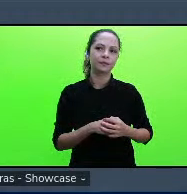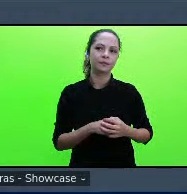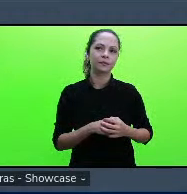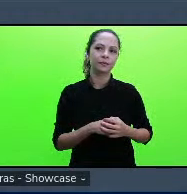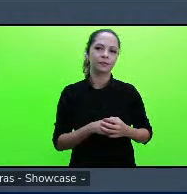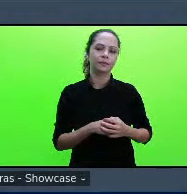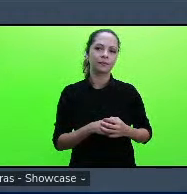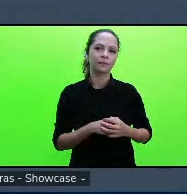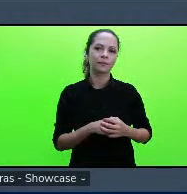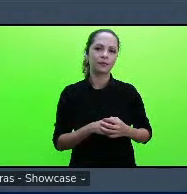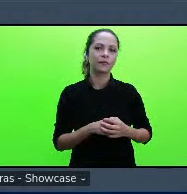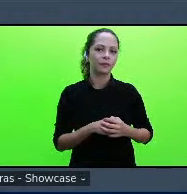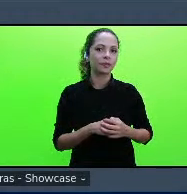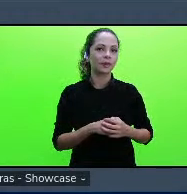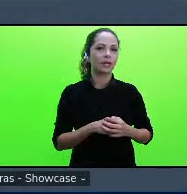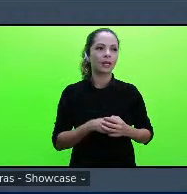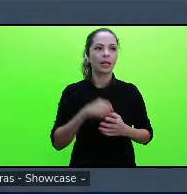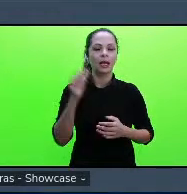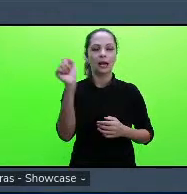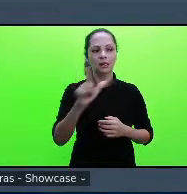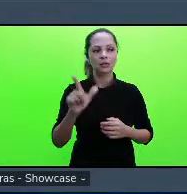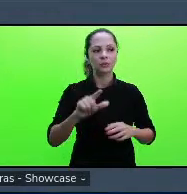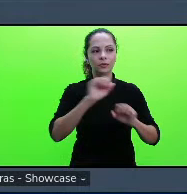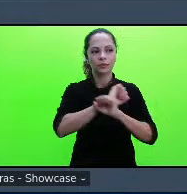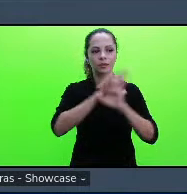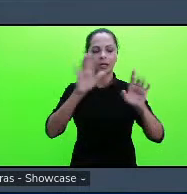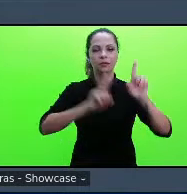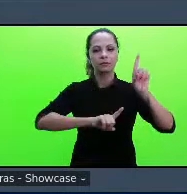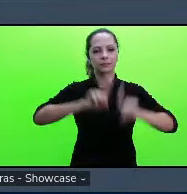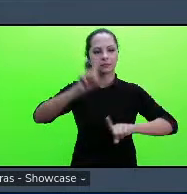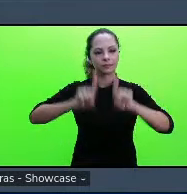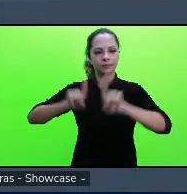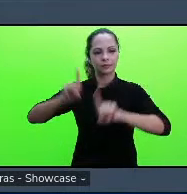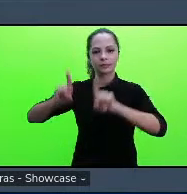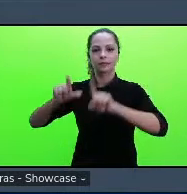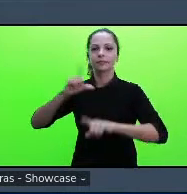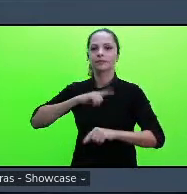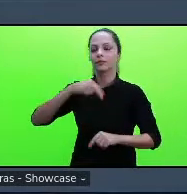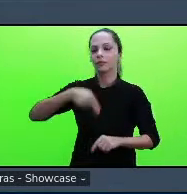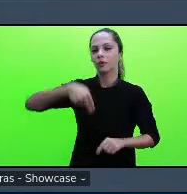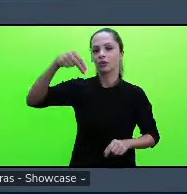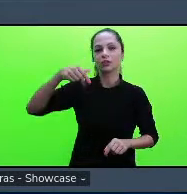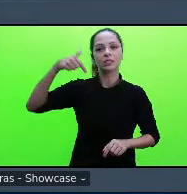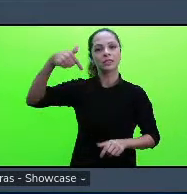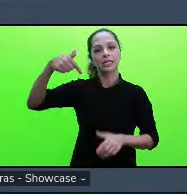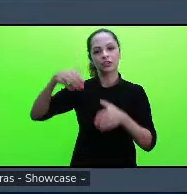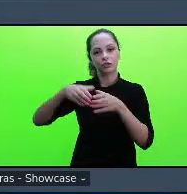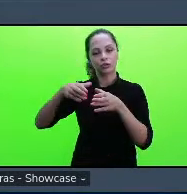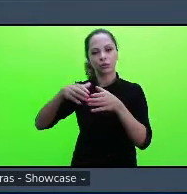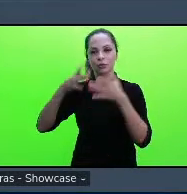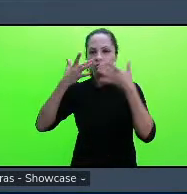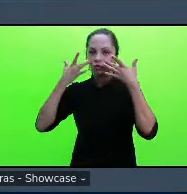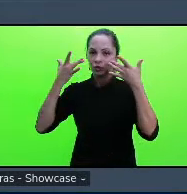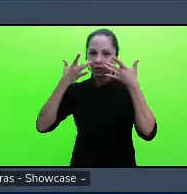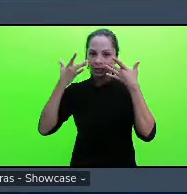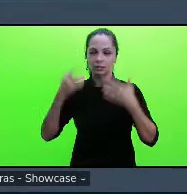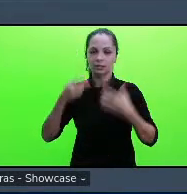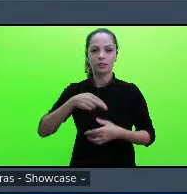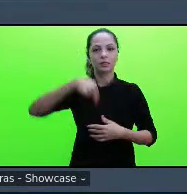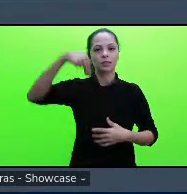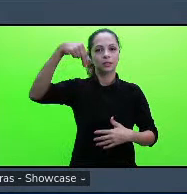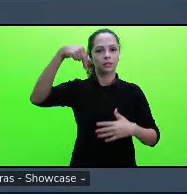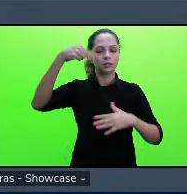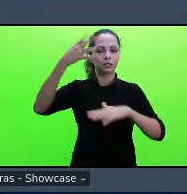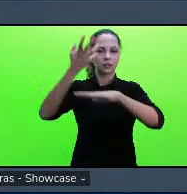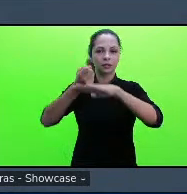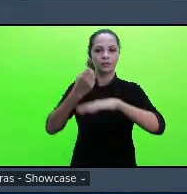quantidade aqui nós temos no norte sete grupos de teatro no nordeste vinte e seis grupos de